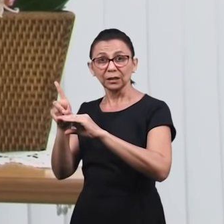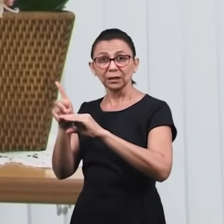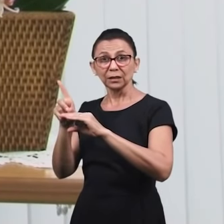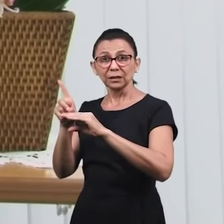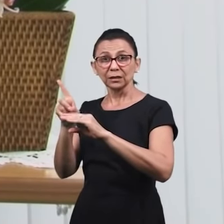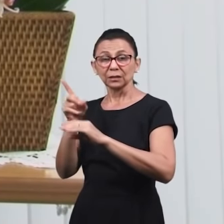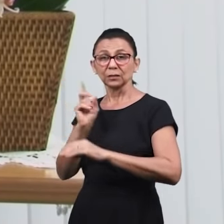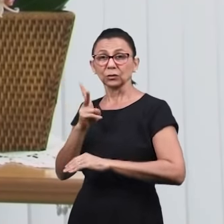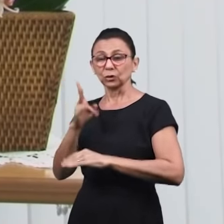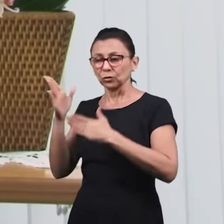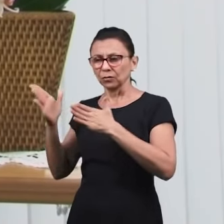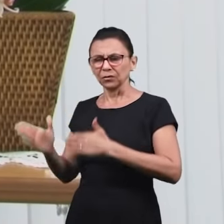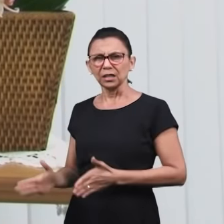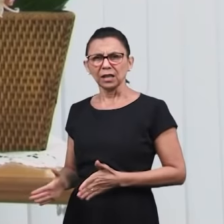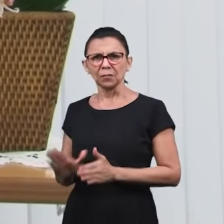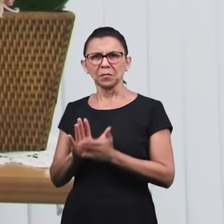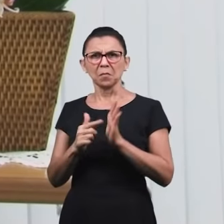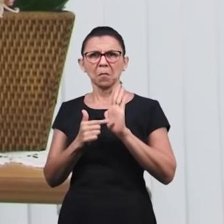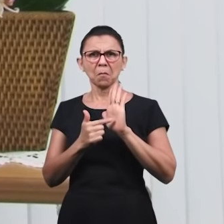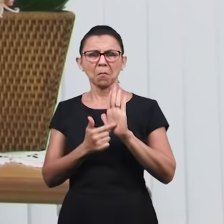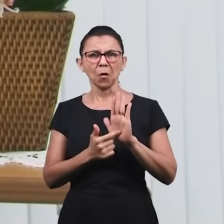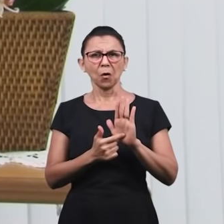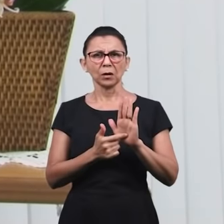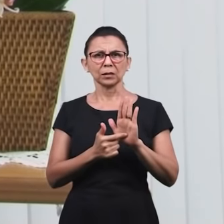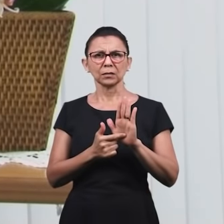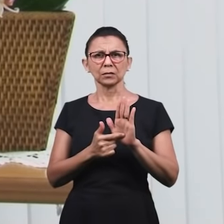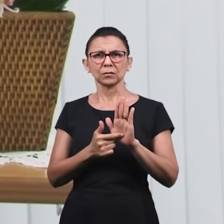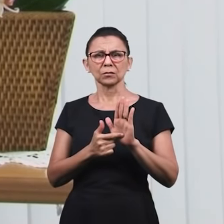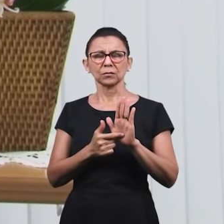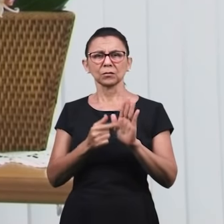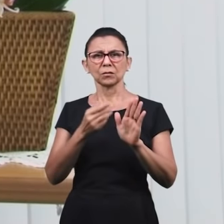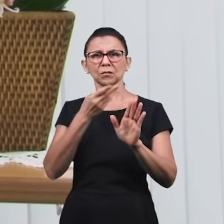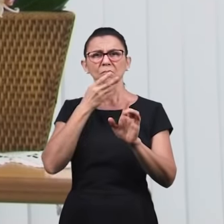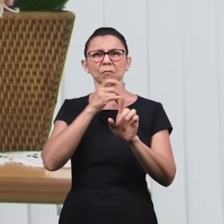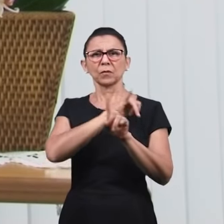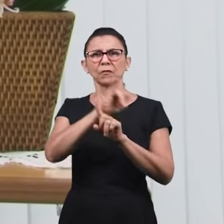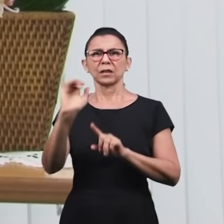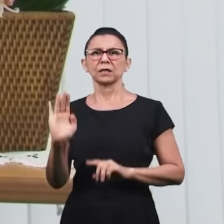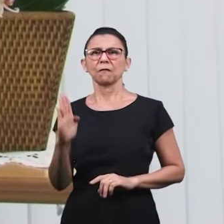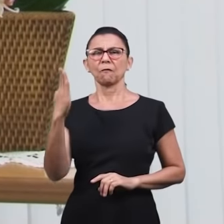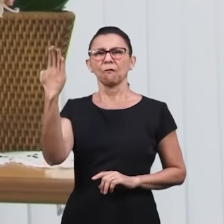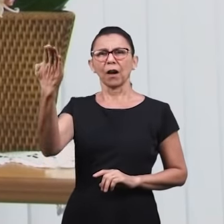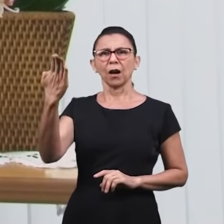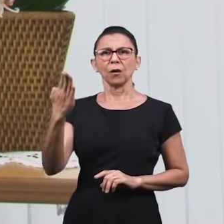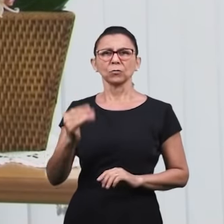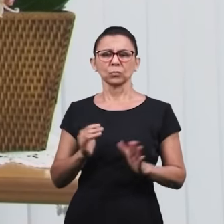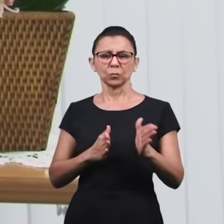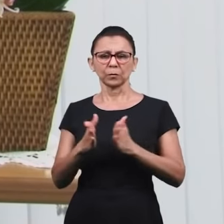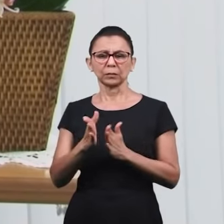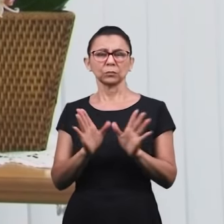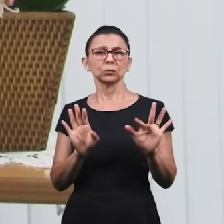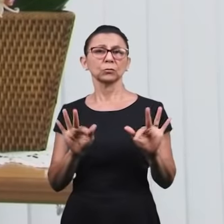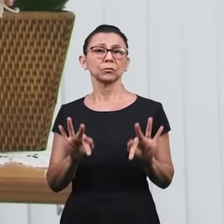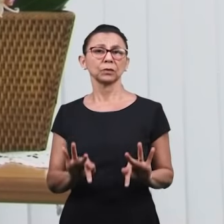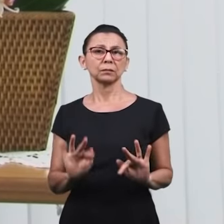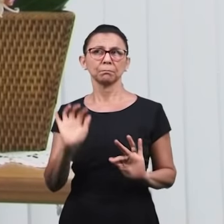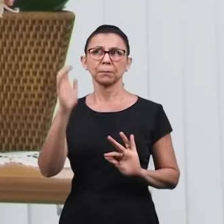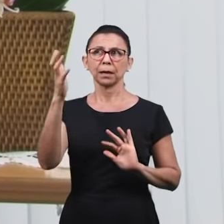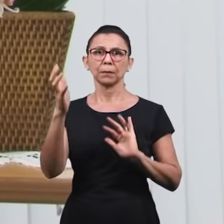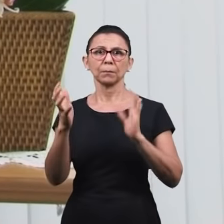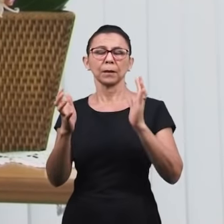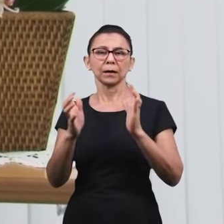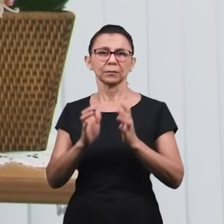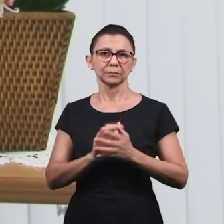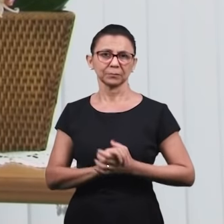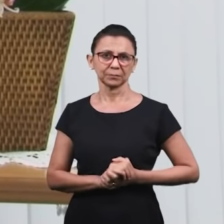enganadores, Ele falou dos falsos profetas, dos falsos mestres, do tempo do fim, mas meus queridos, nós podemos afirmar uma